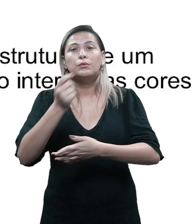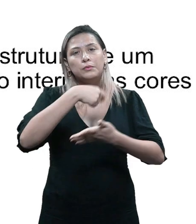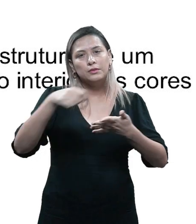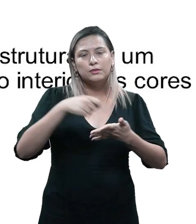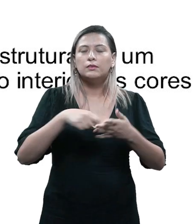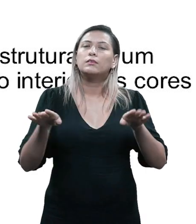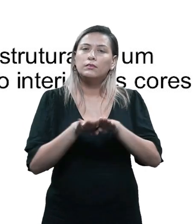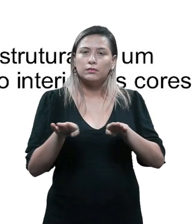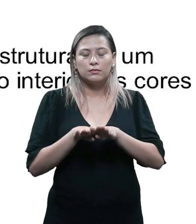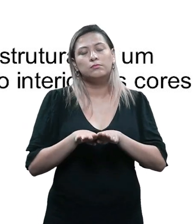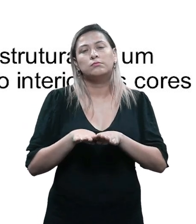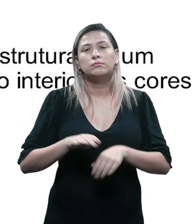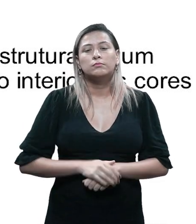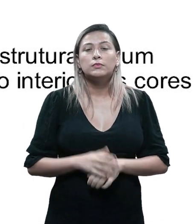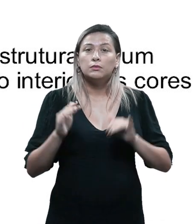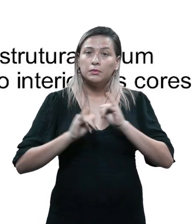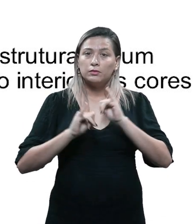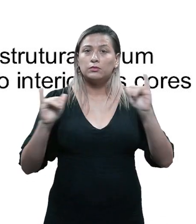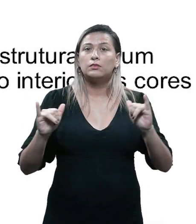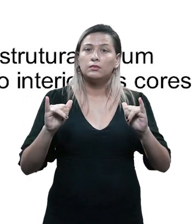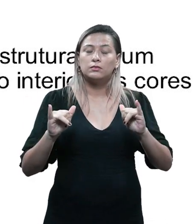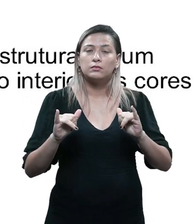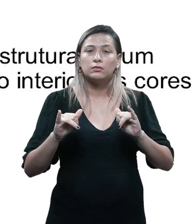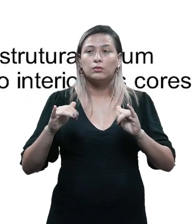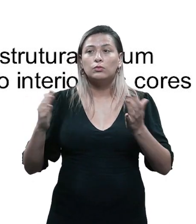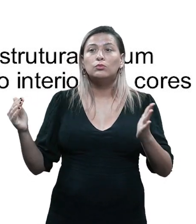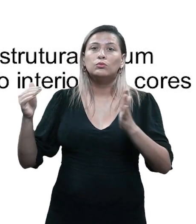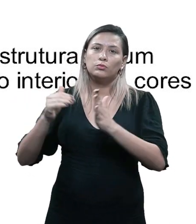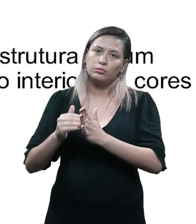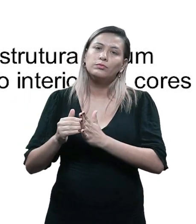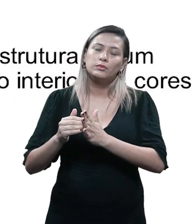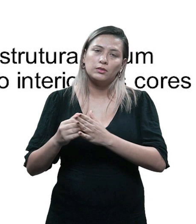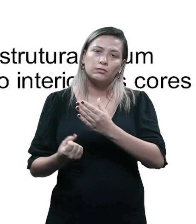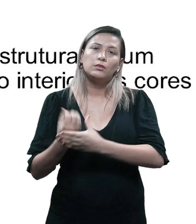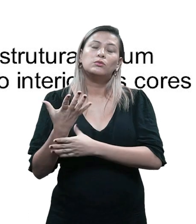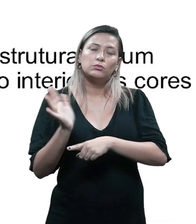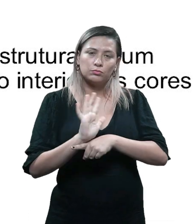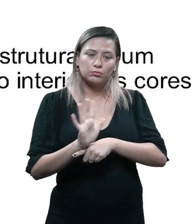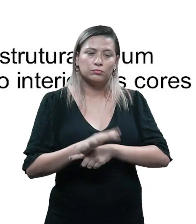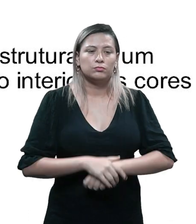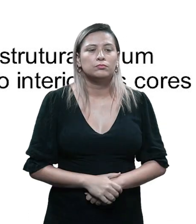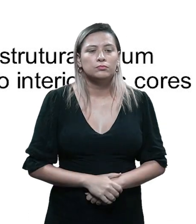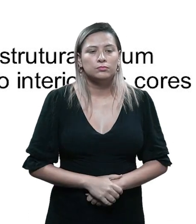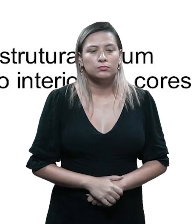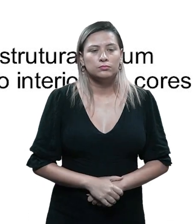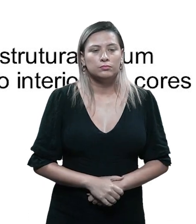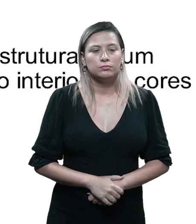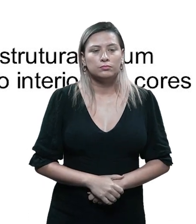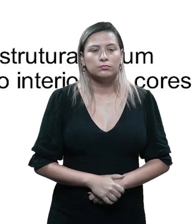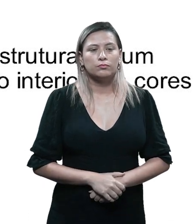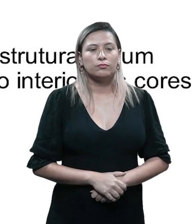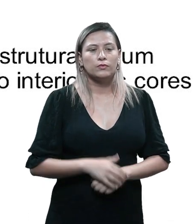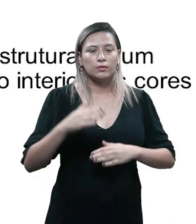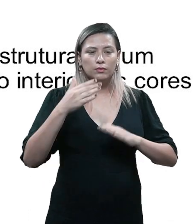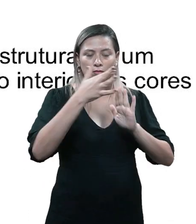roteiro é o filme escrito e ele é também uma indicação do que será esse produto final que vai dar origem